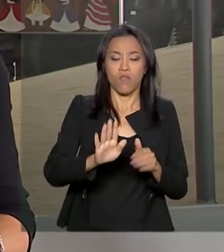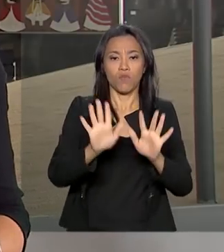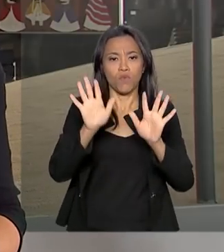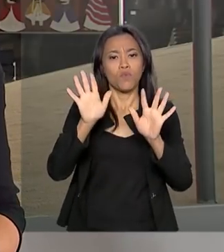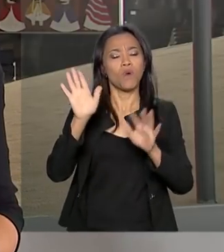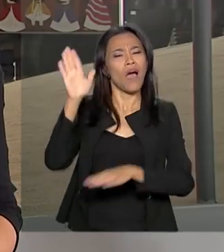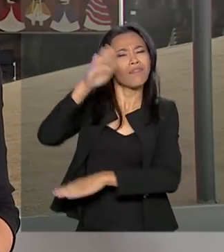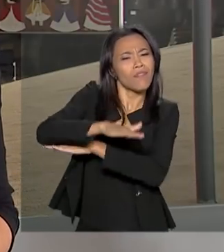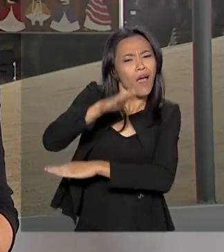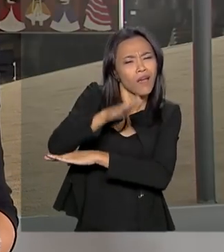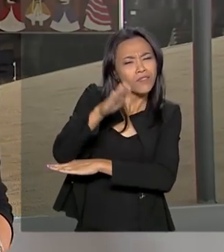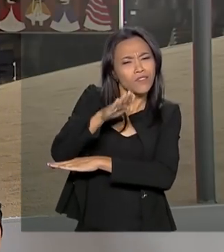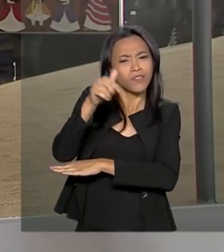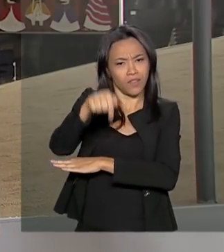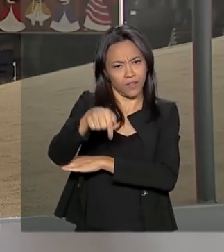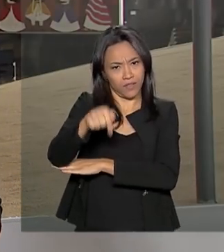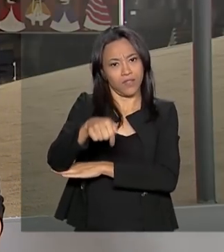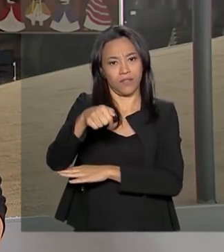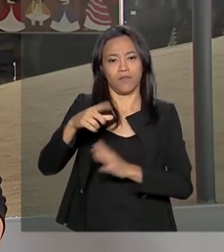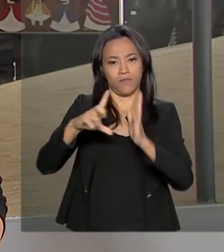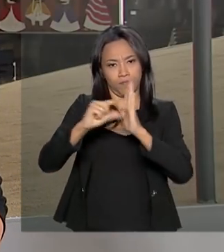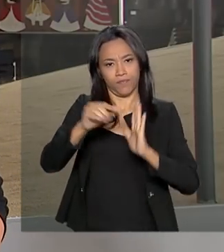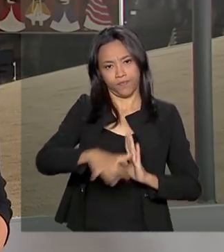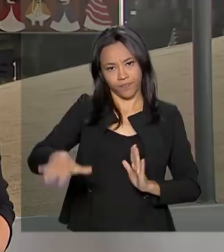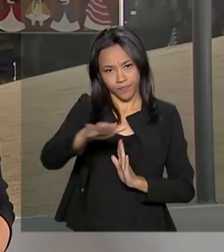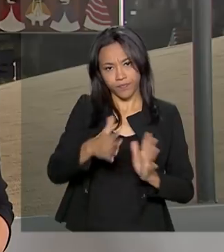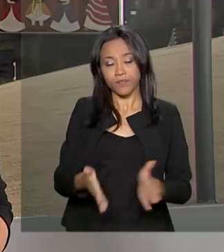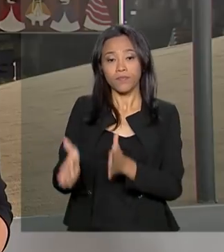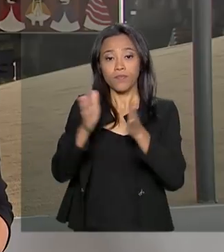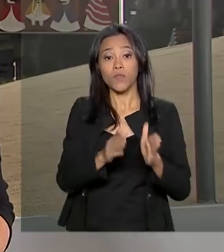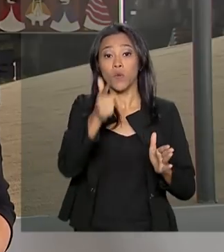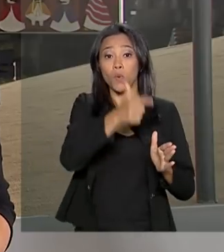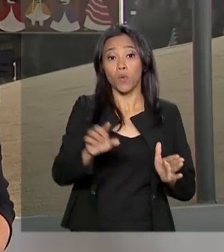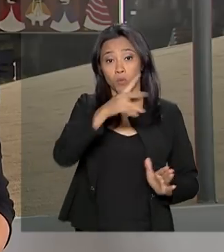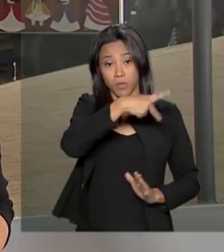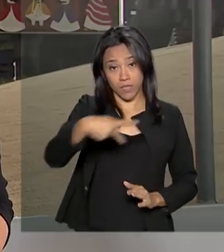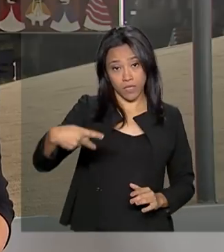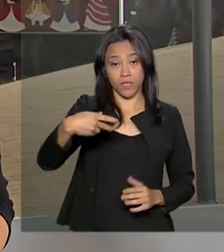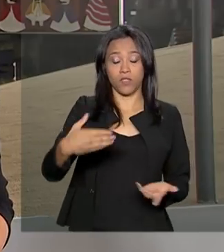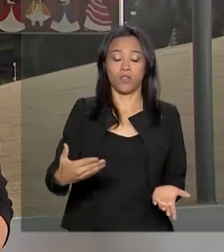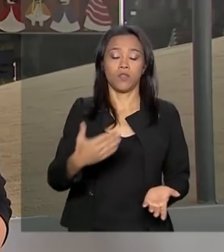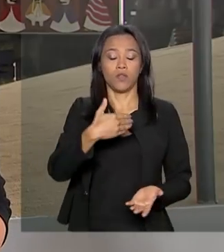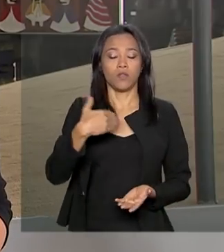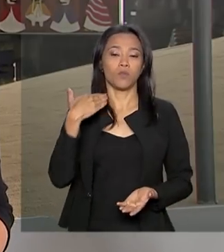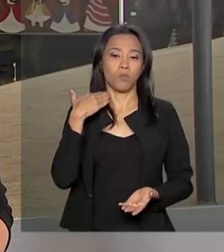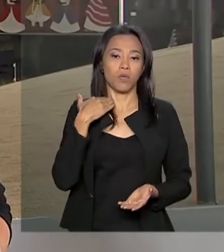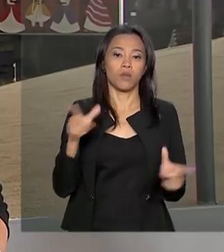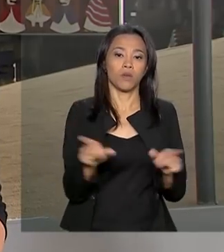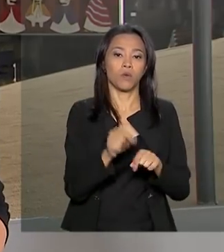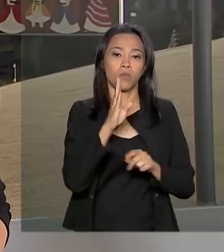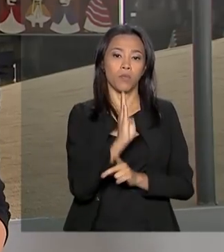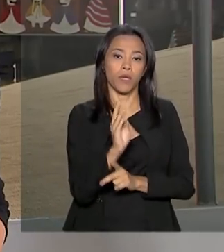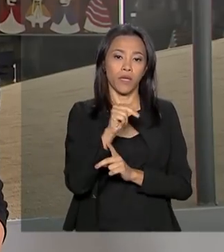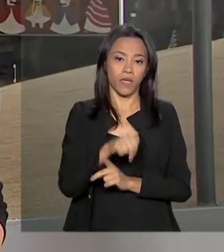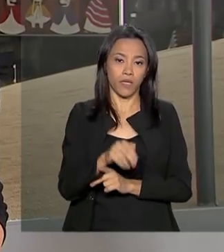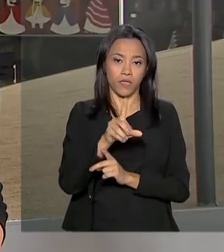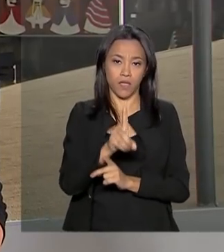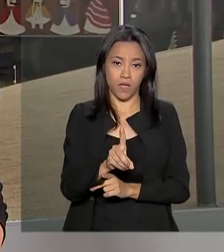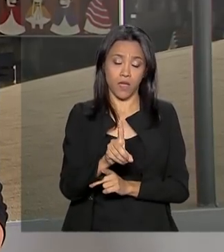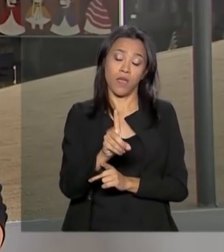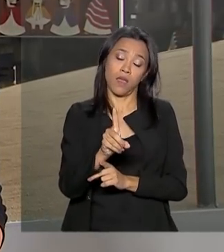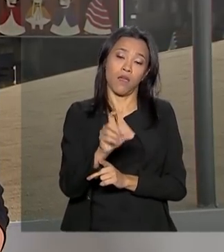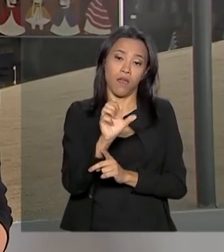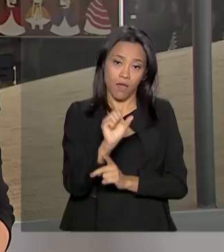no Palácio do Planalto. E mudando de assunto, o presidente do BNDES, Joaquim Levy, pediu demissão do cargo neste domingo em carta